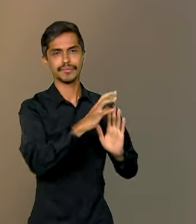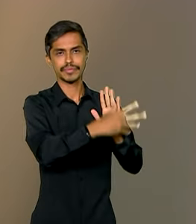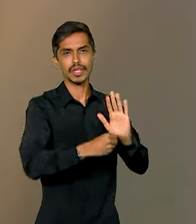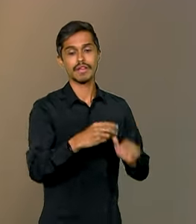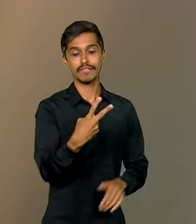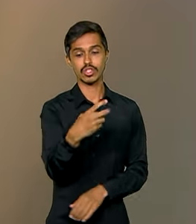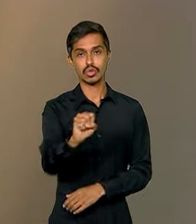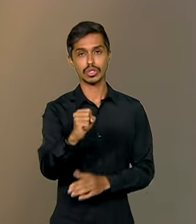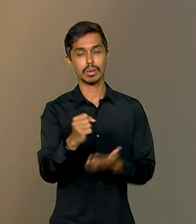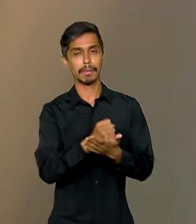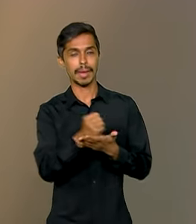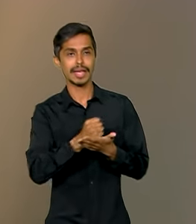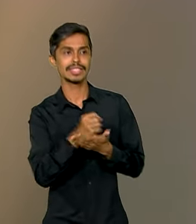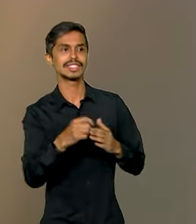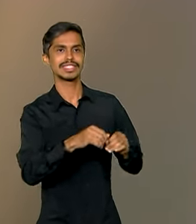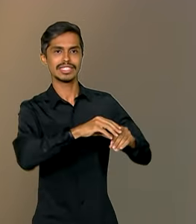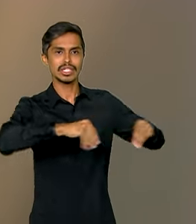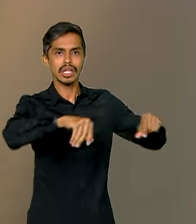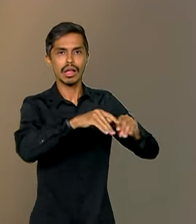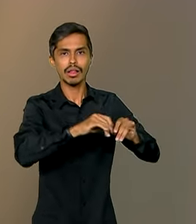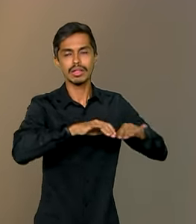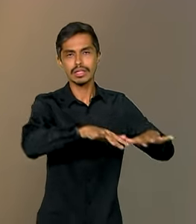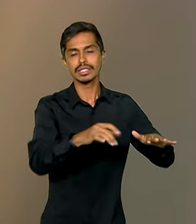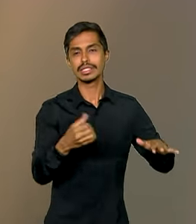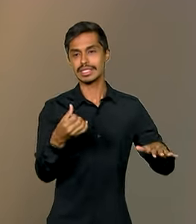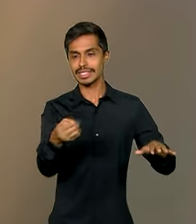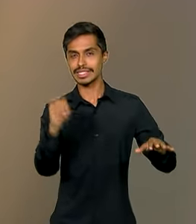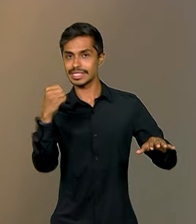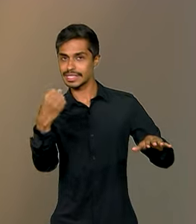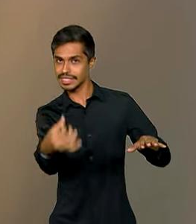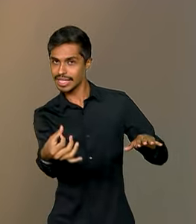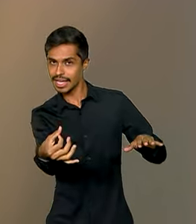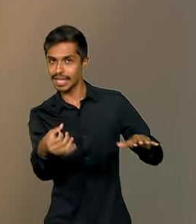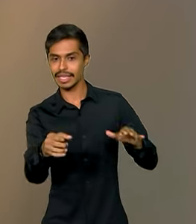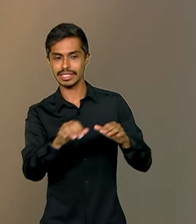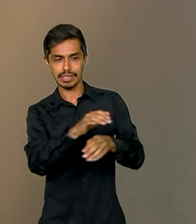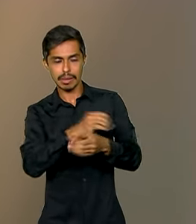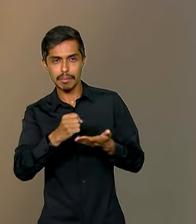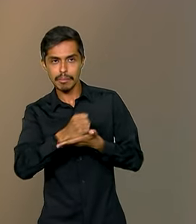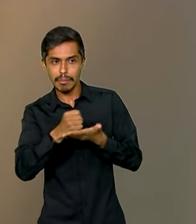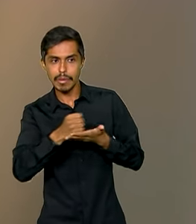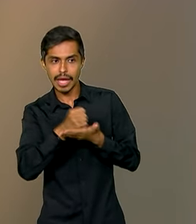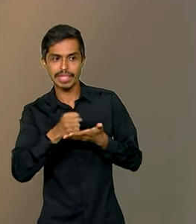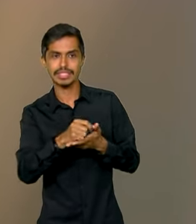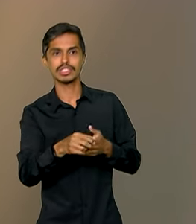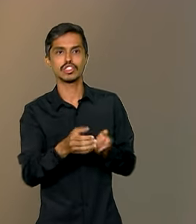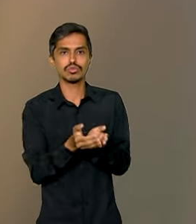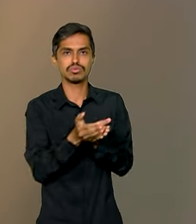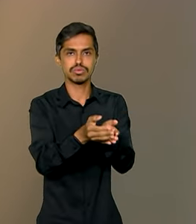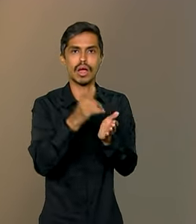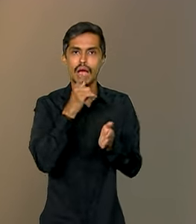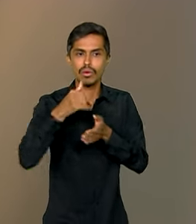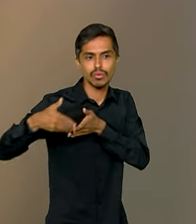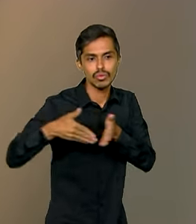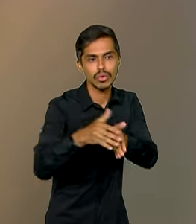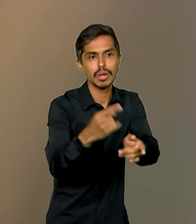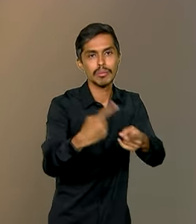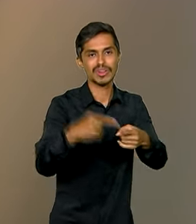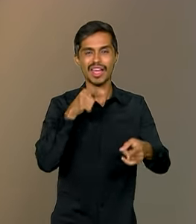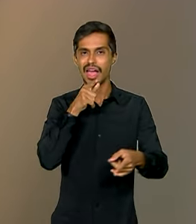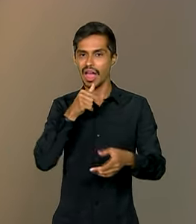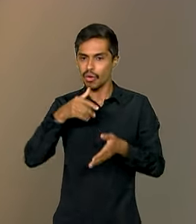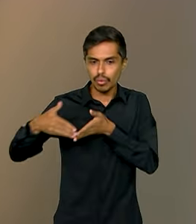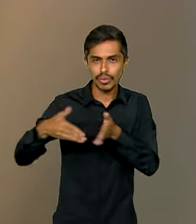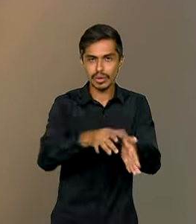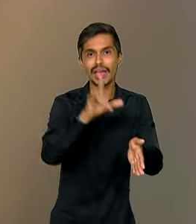terrestres, 6 bases fluviais, porque quem conhece a Amazônia sabe que os rios são as avenidas da